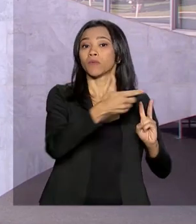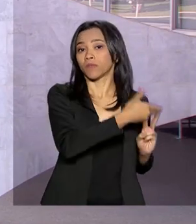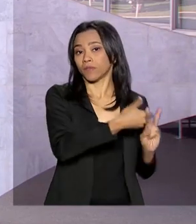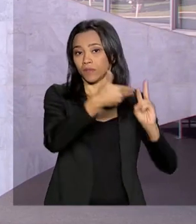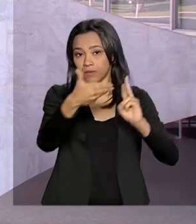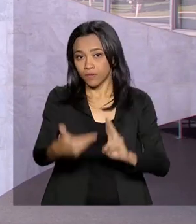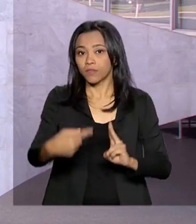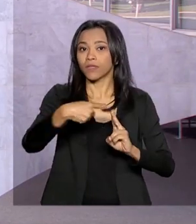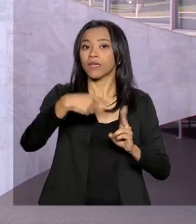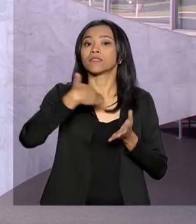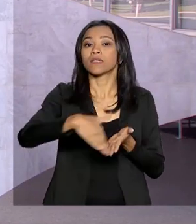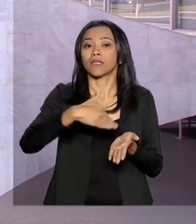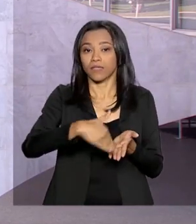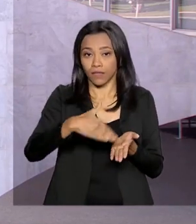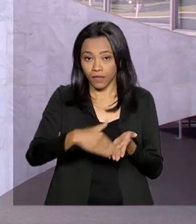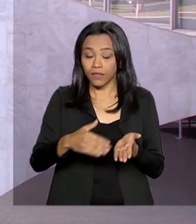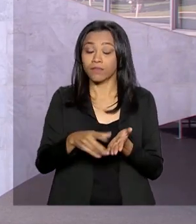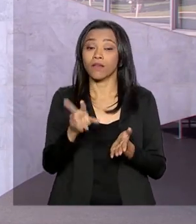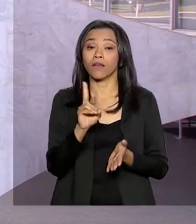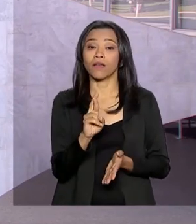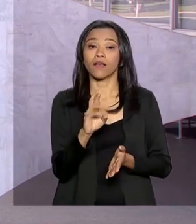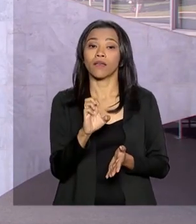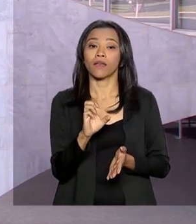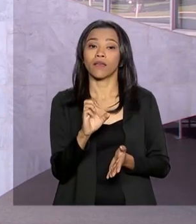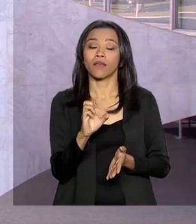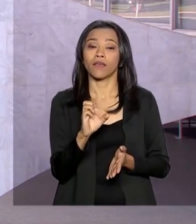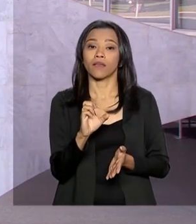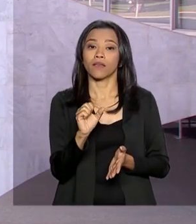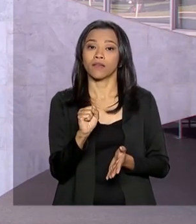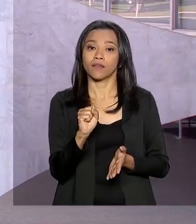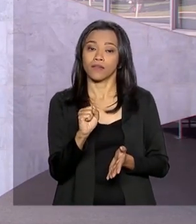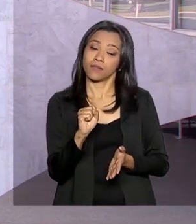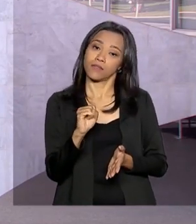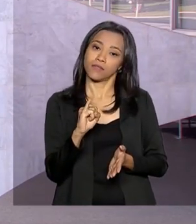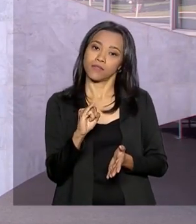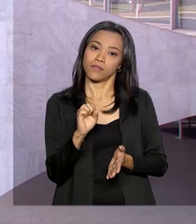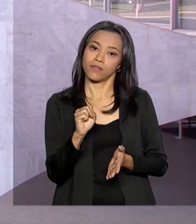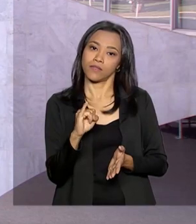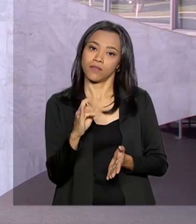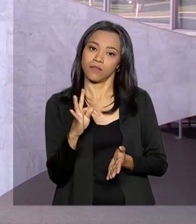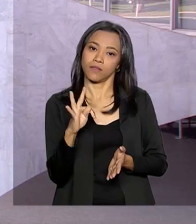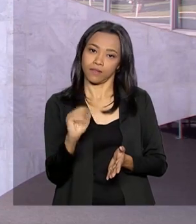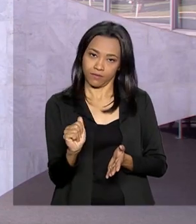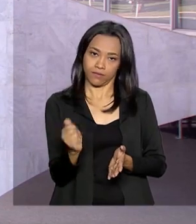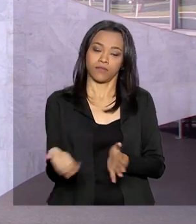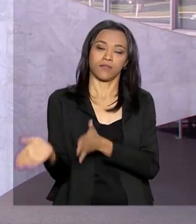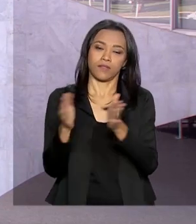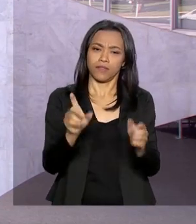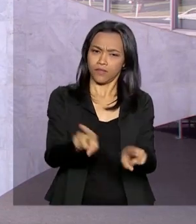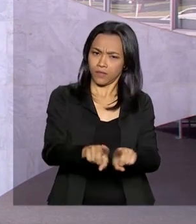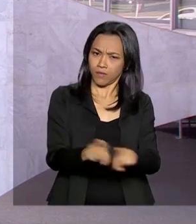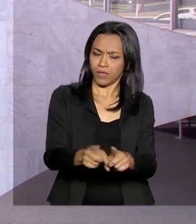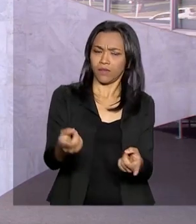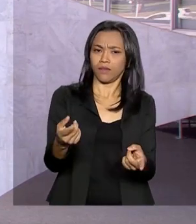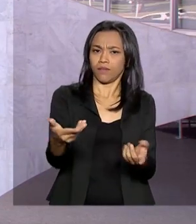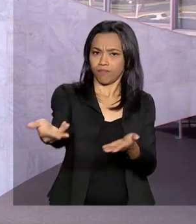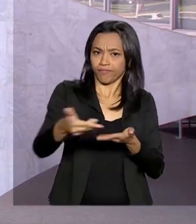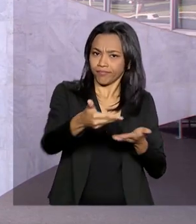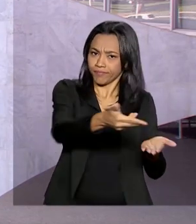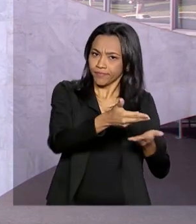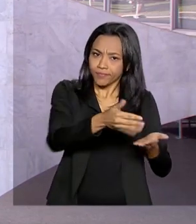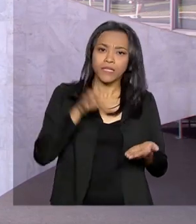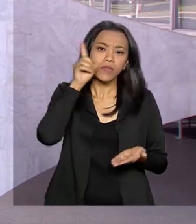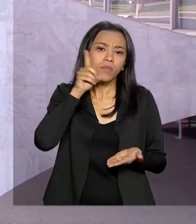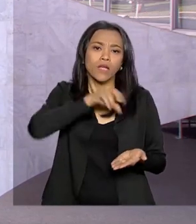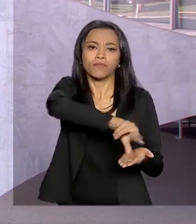que é secretário da Receita Federal. Bem, e ao longo do dia ele recebe aqui parlamentares. É, Carla, é o governo na